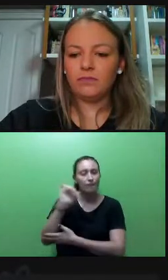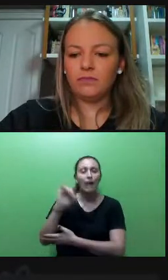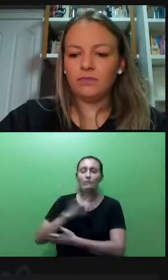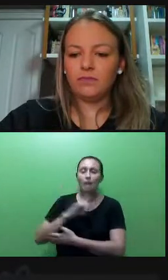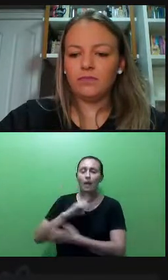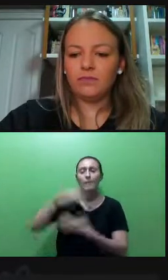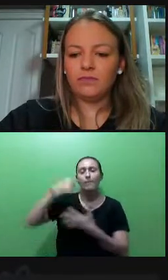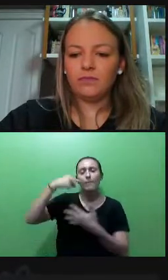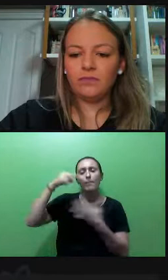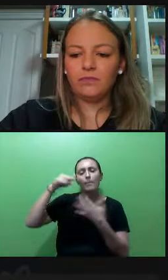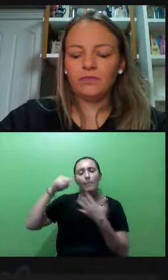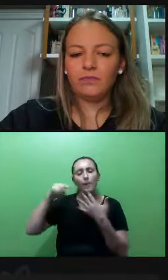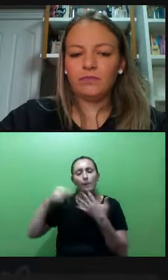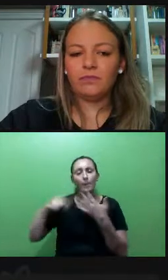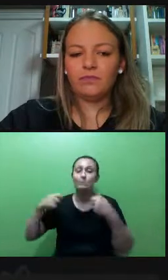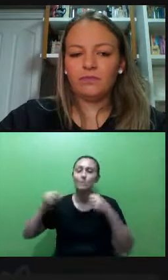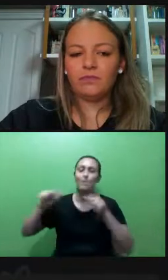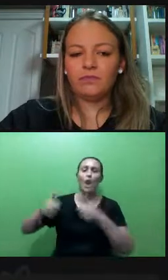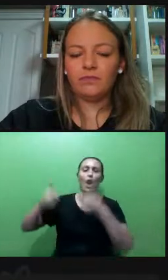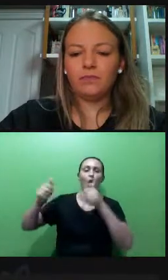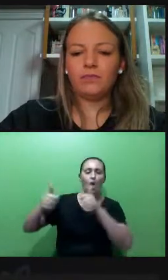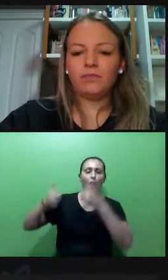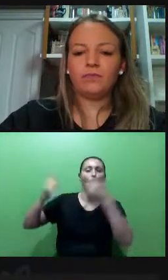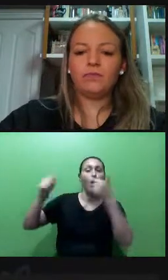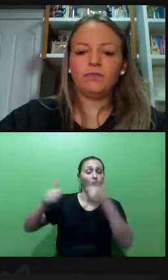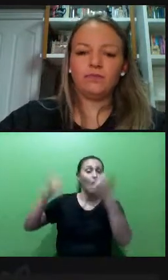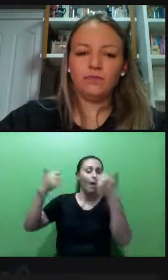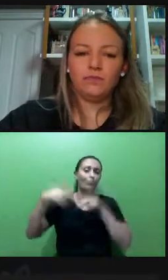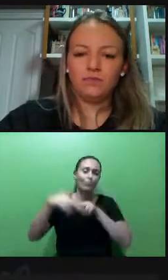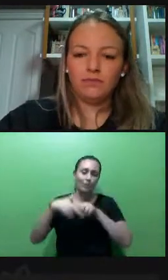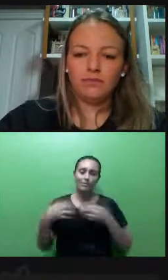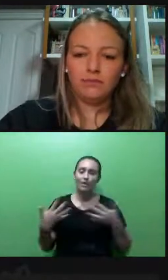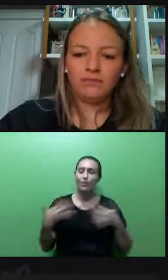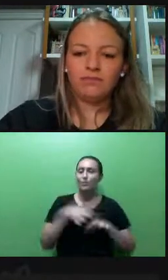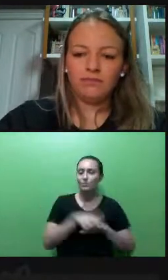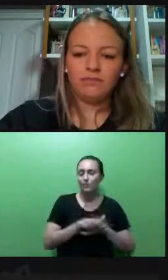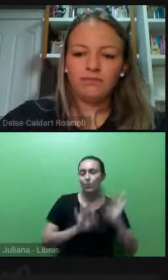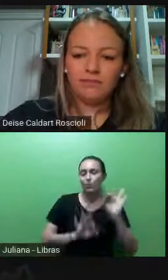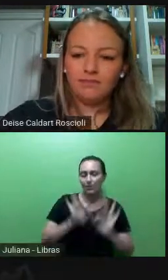em relação à inclusão e à diversidade na organização.